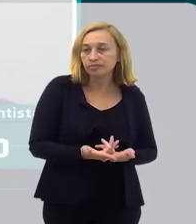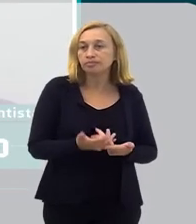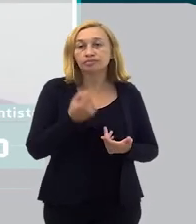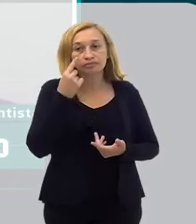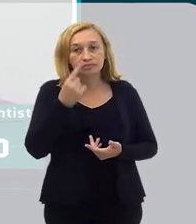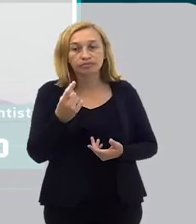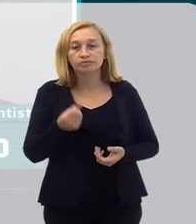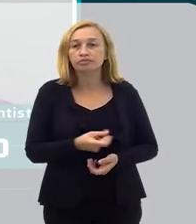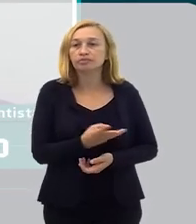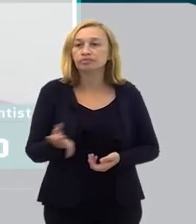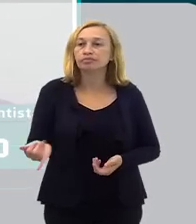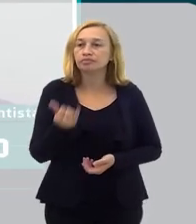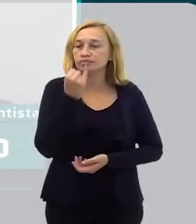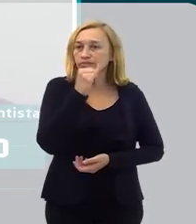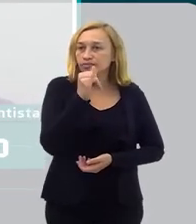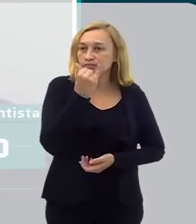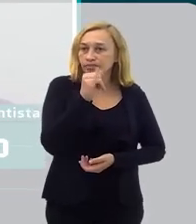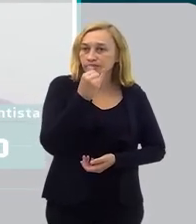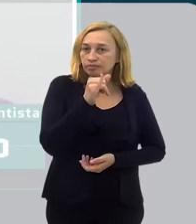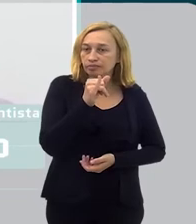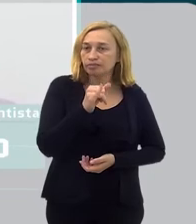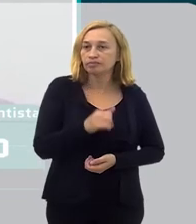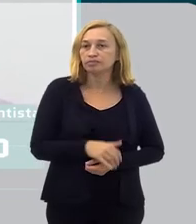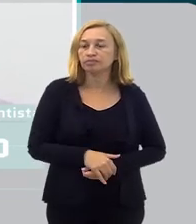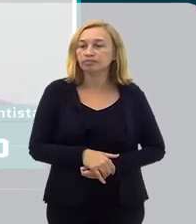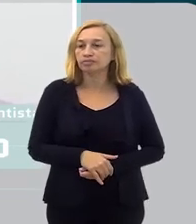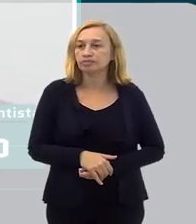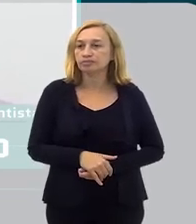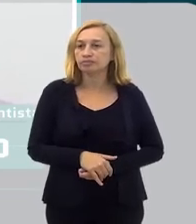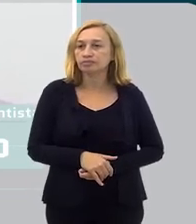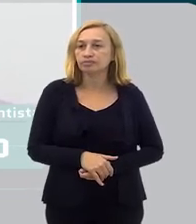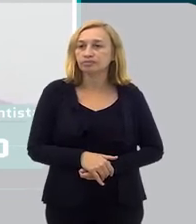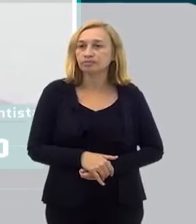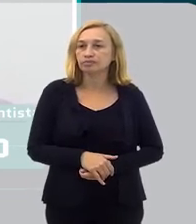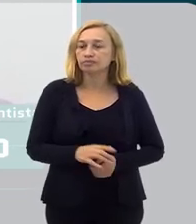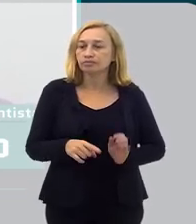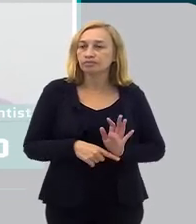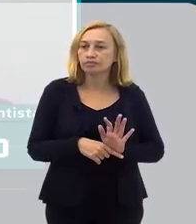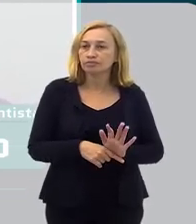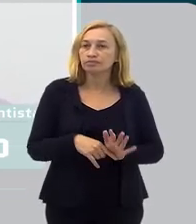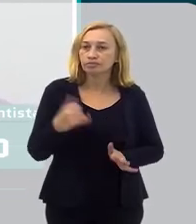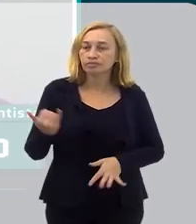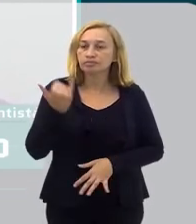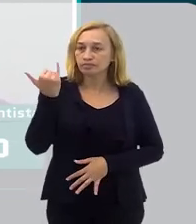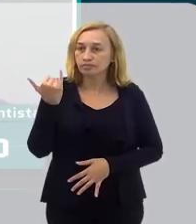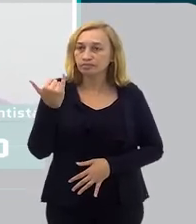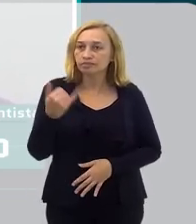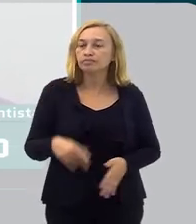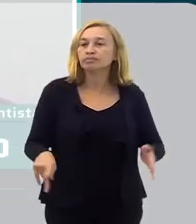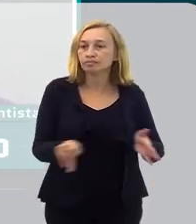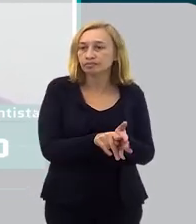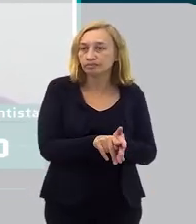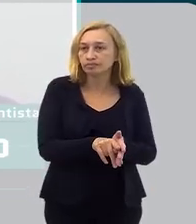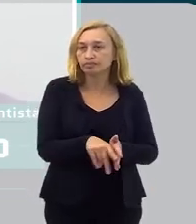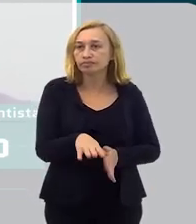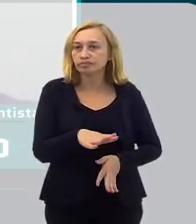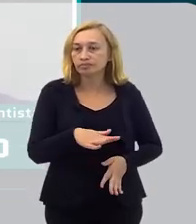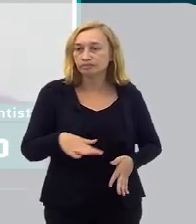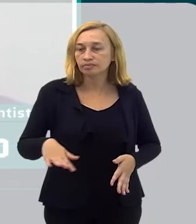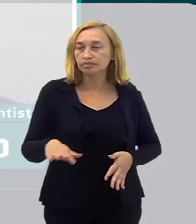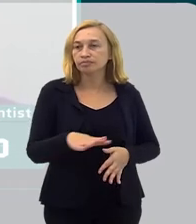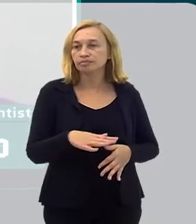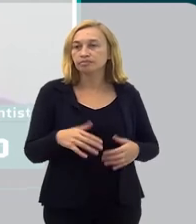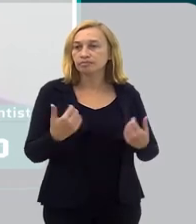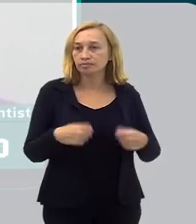ter uma ideia do quanto a odontologia tem que fazer parte. É importante. Ela tem que fazer parte. É importante, é